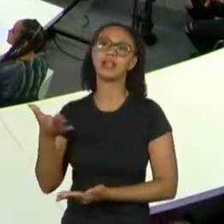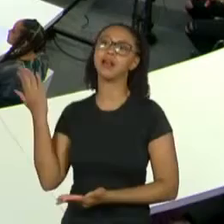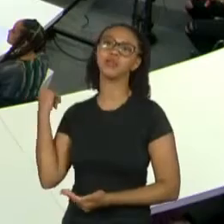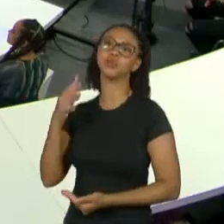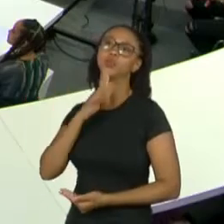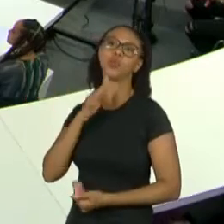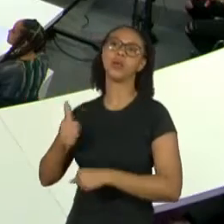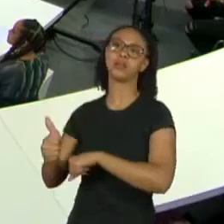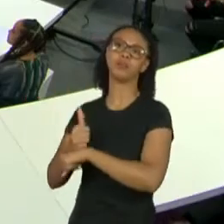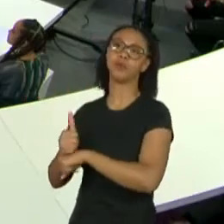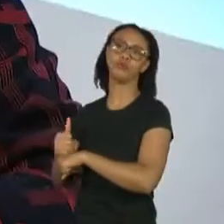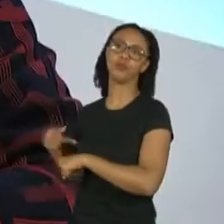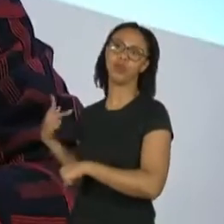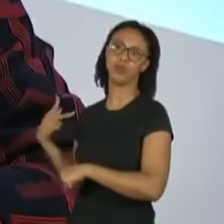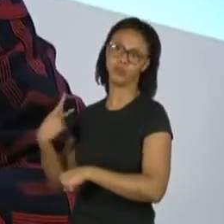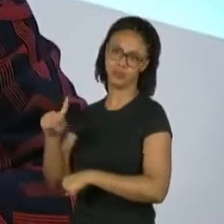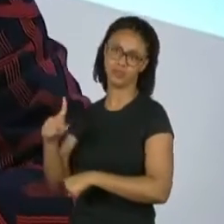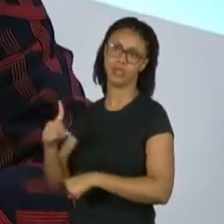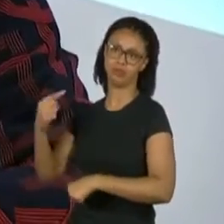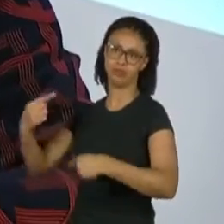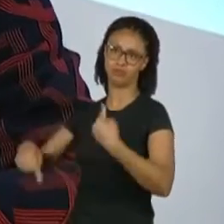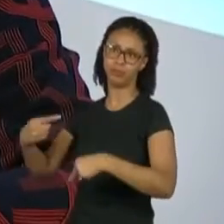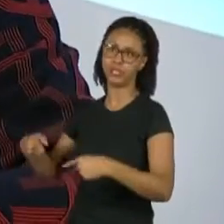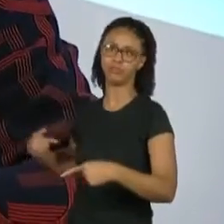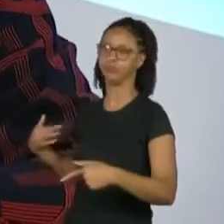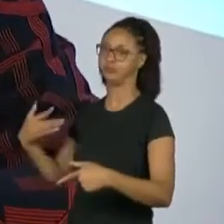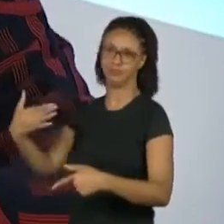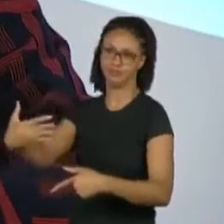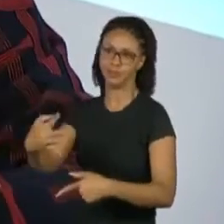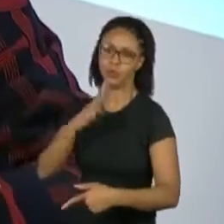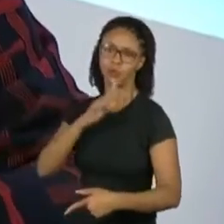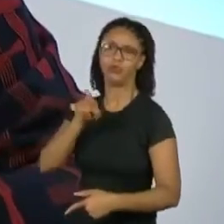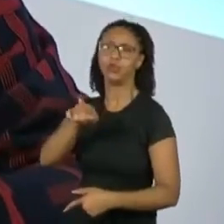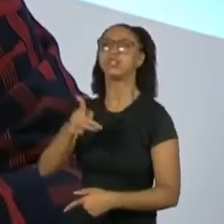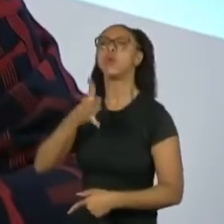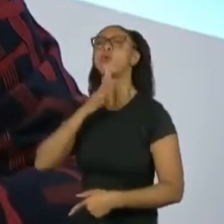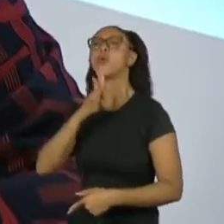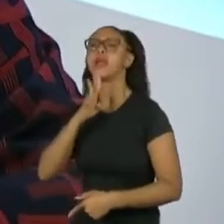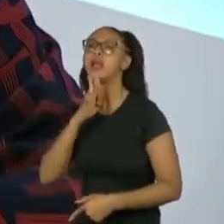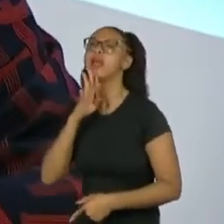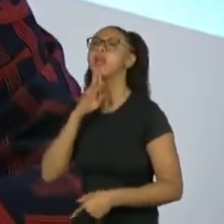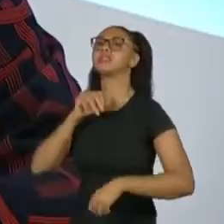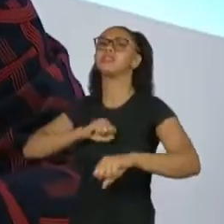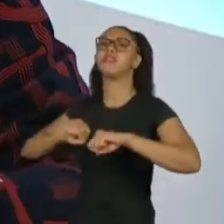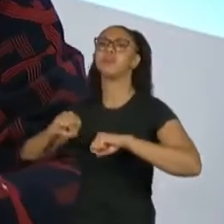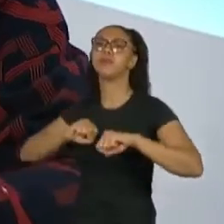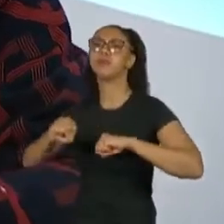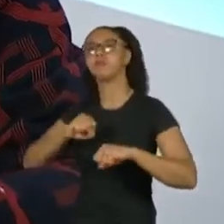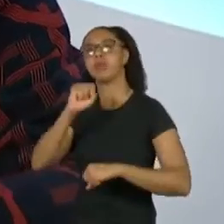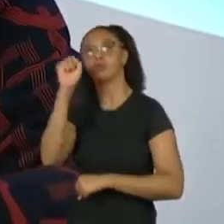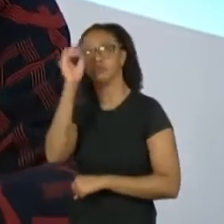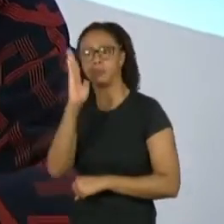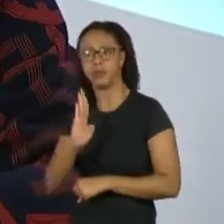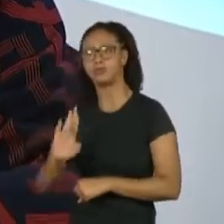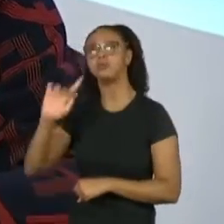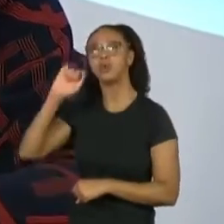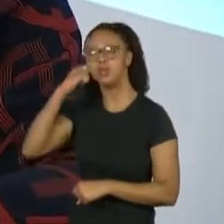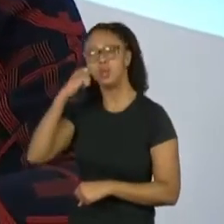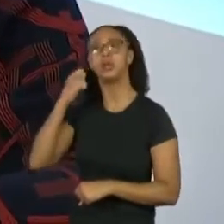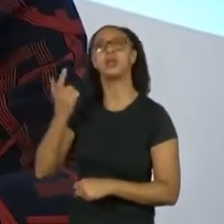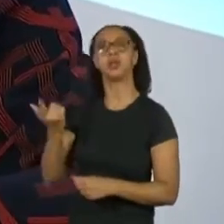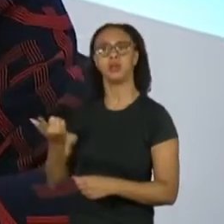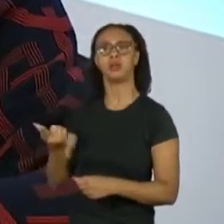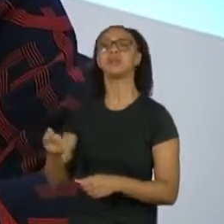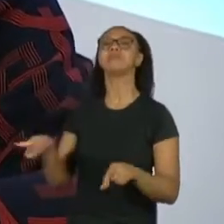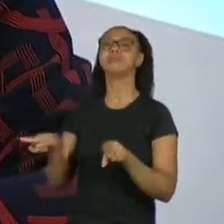conhece a sua trajetória nesse lugar político, por exemplo. Você conhece todas as principais vozes do movimento negro brasileiro há muito tempo e ajudou ali